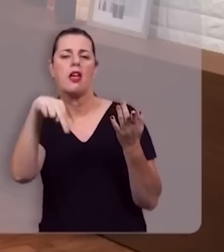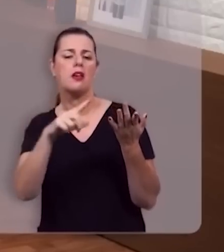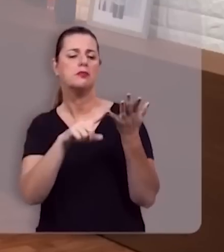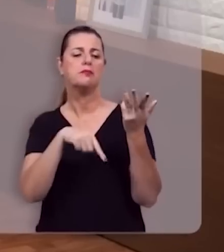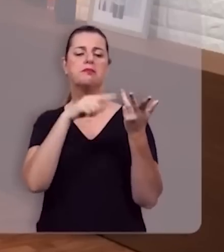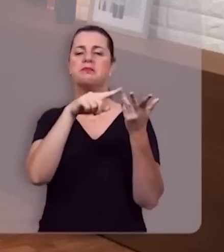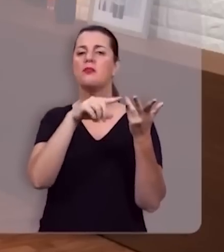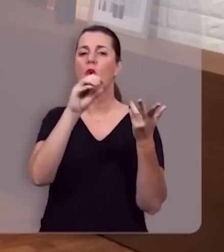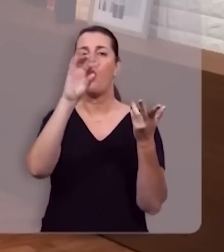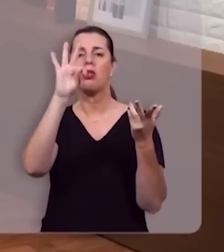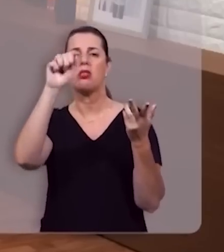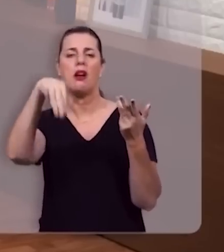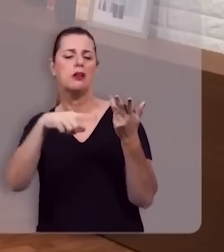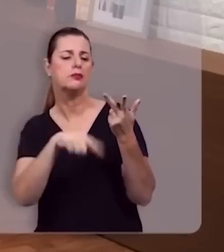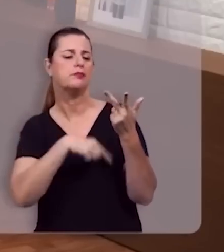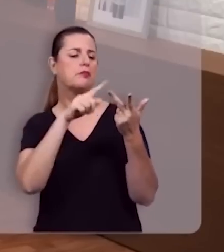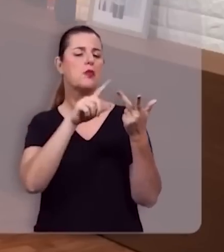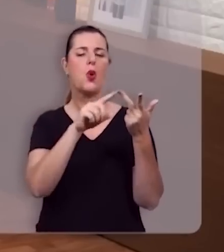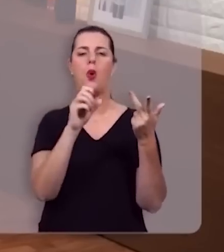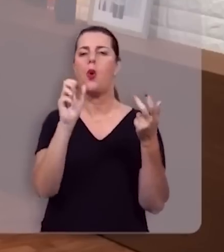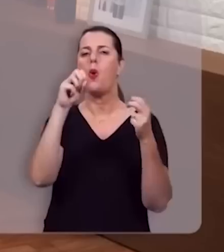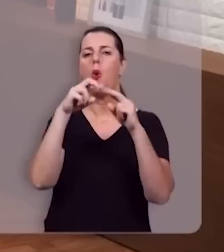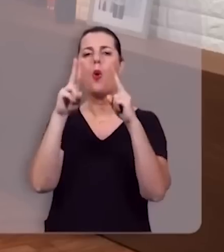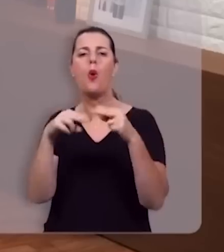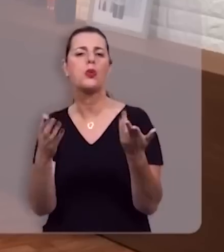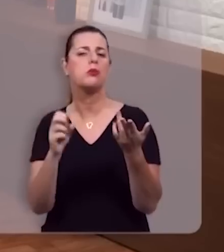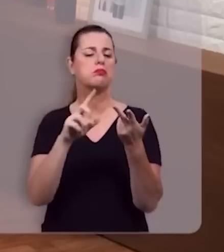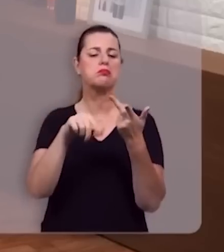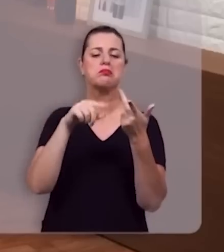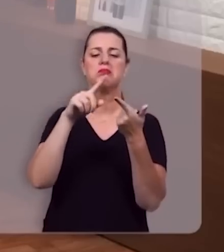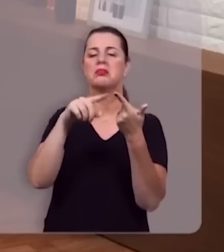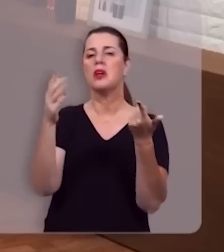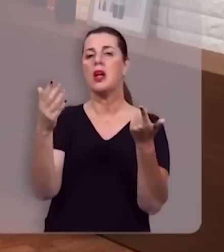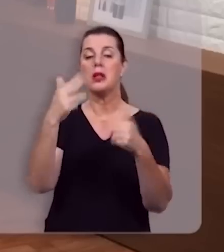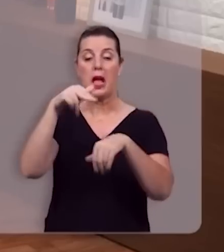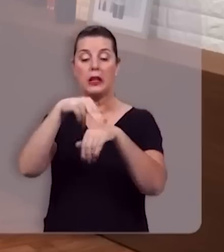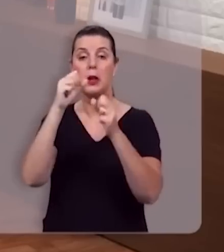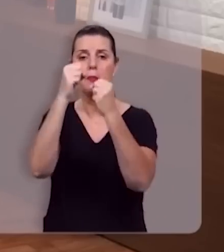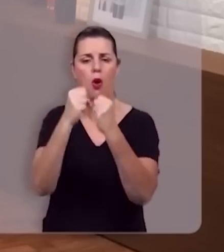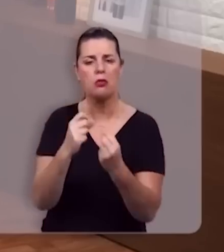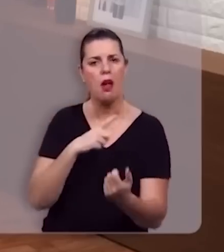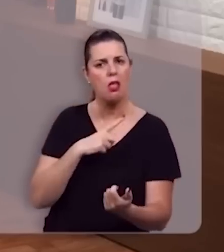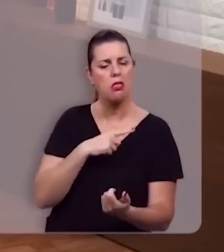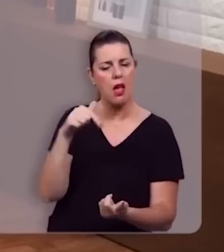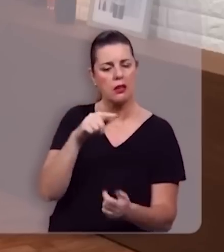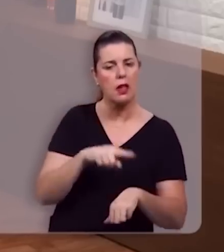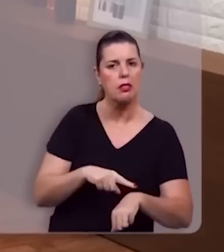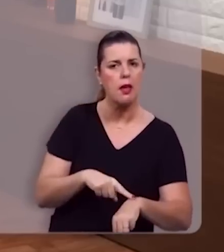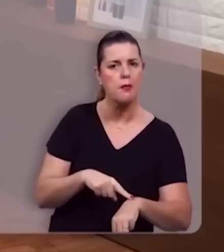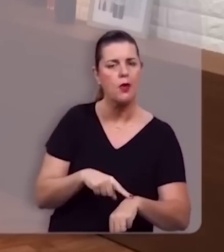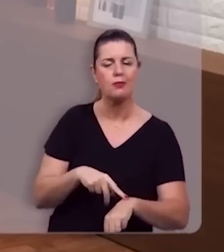mãos da OTAN, não estão nas mãos da ONU, não estão nas mãos das nações poderosas deste tempo.